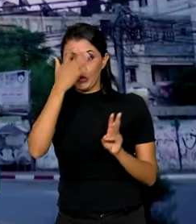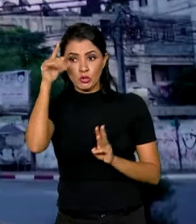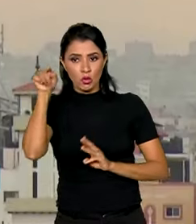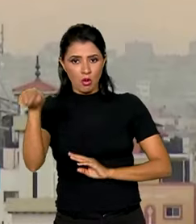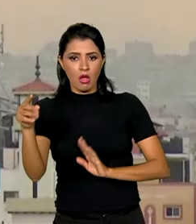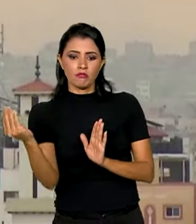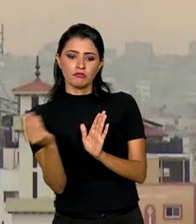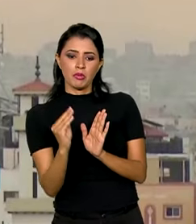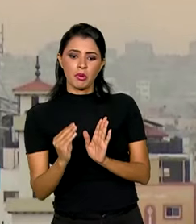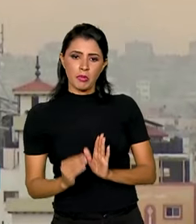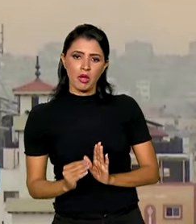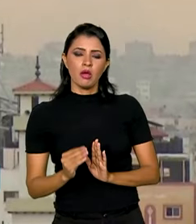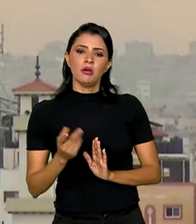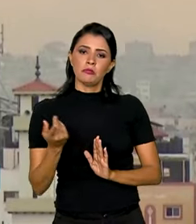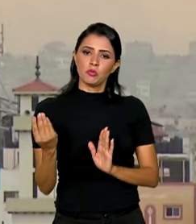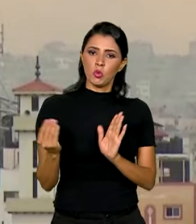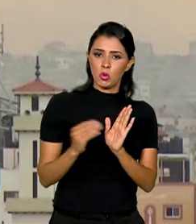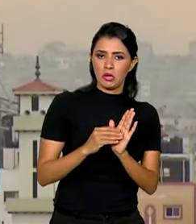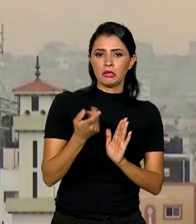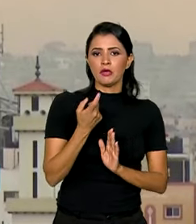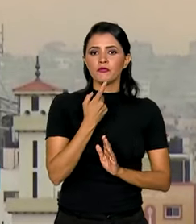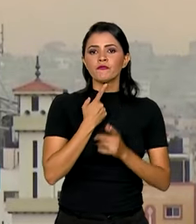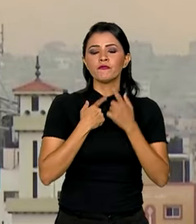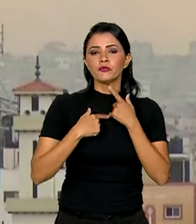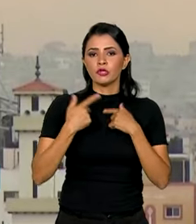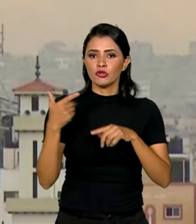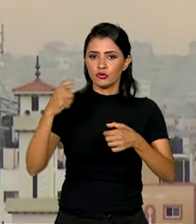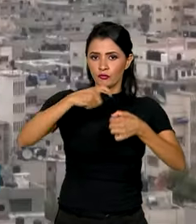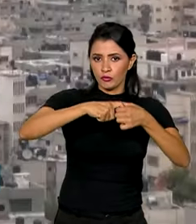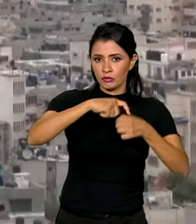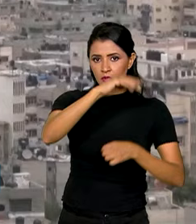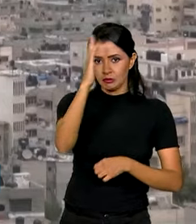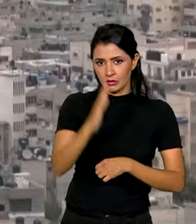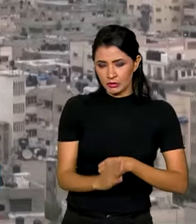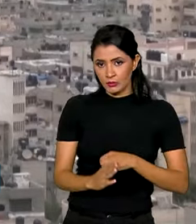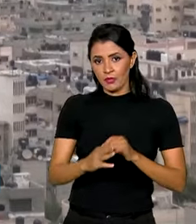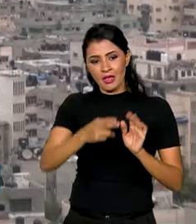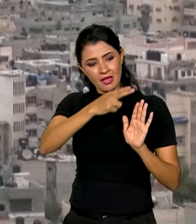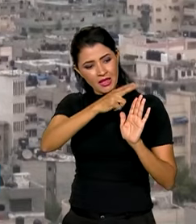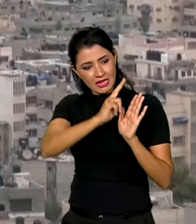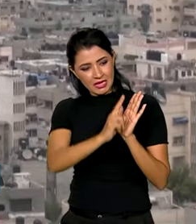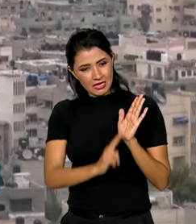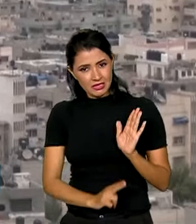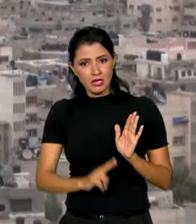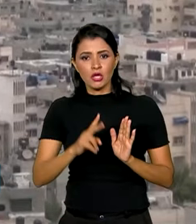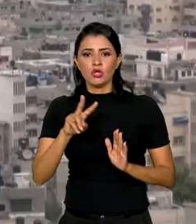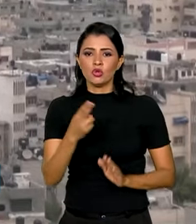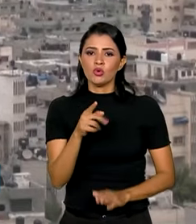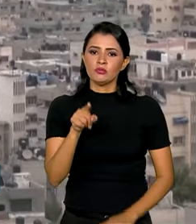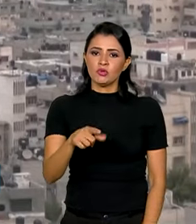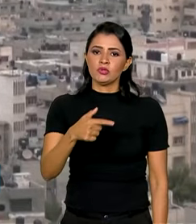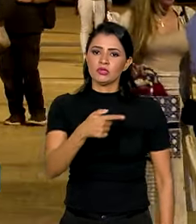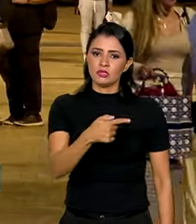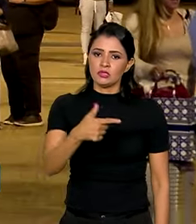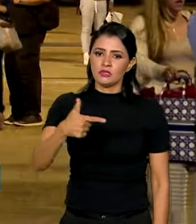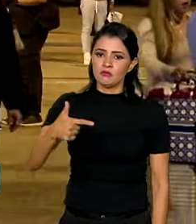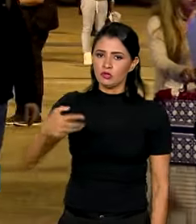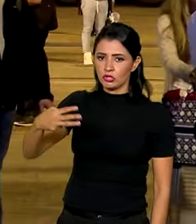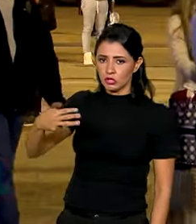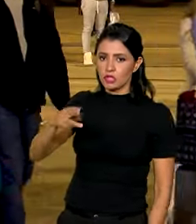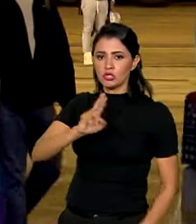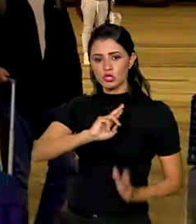Israel e deseja voltar ao país. Essa lista tem 2.723 nomes.